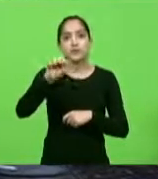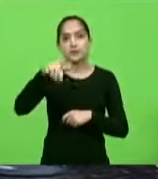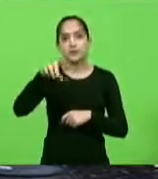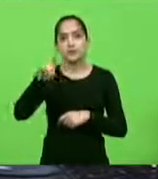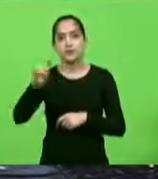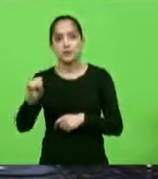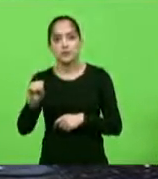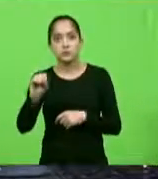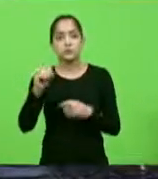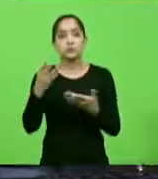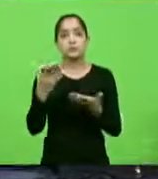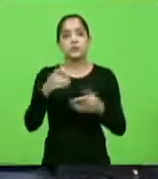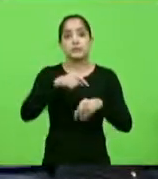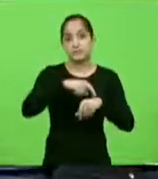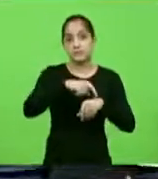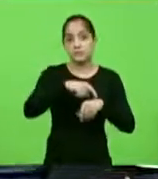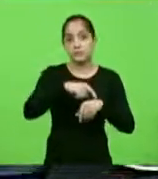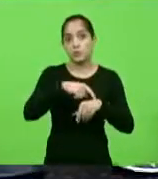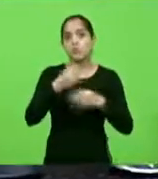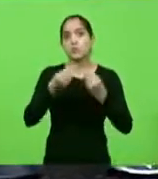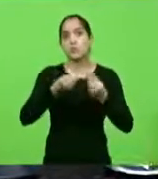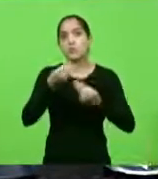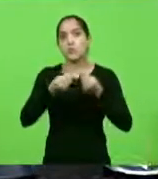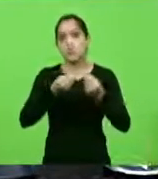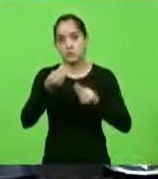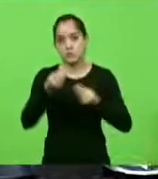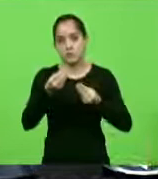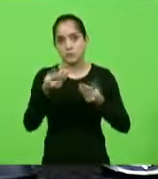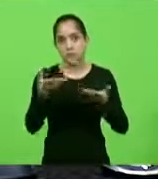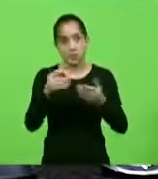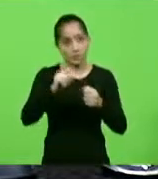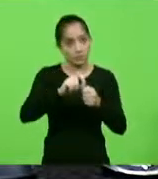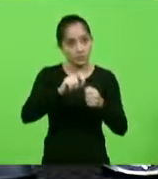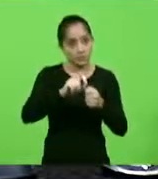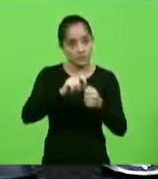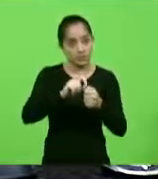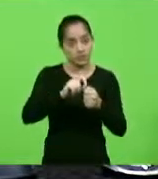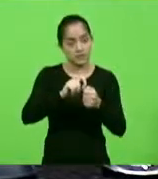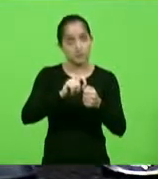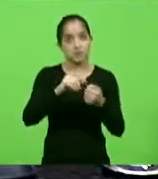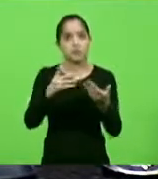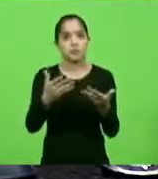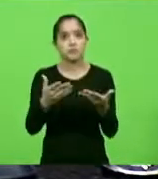Neste momento, com certeza, eles estariam fazendo o que estão fazendo, só que de forma